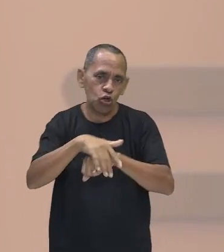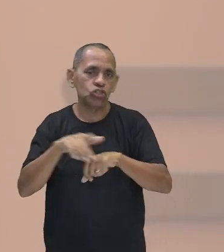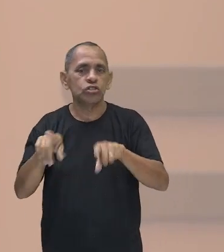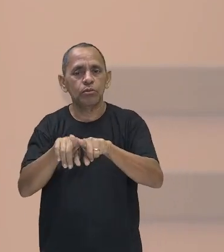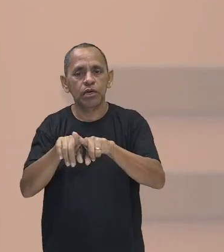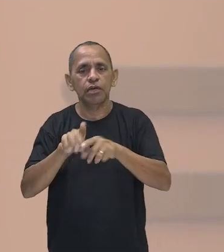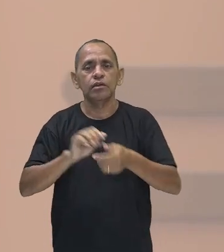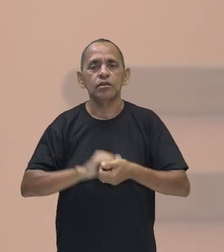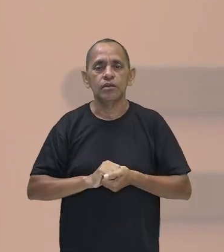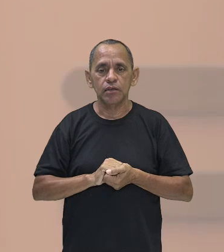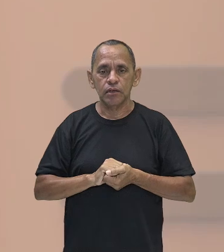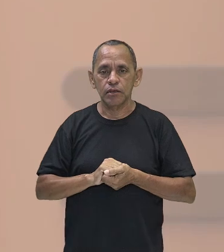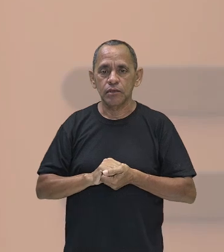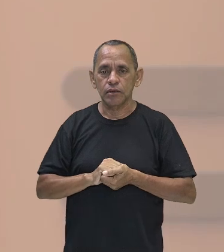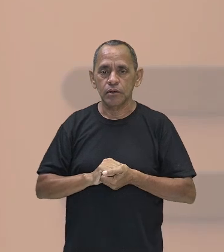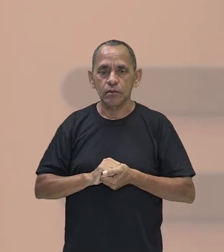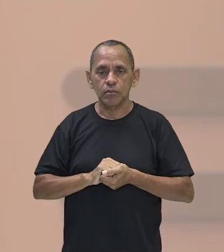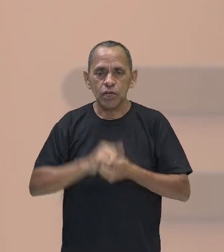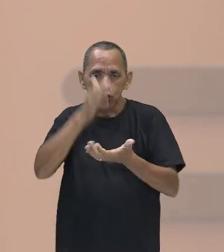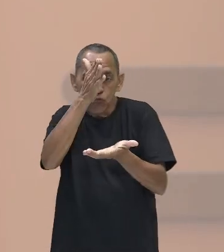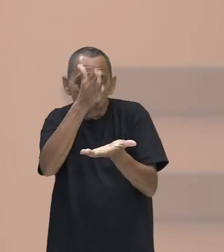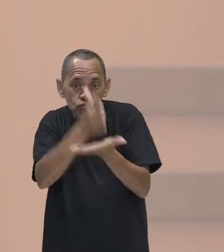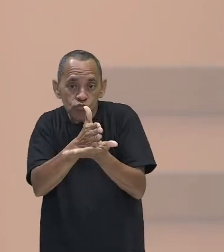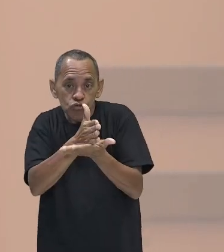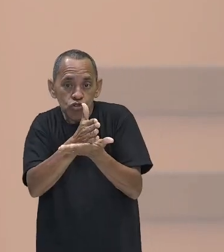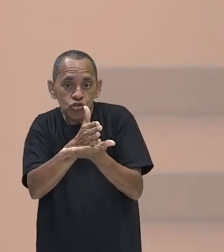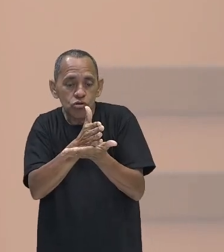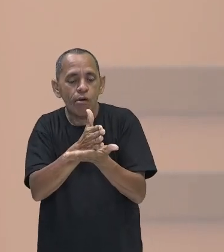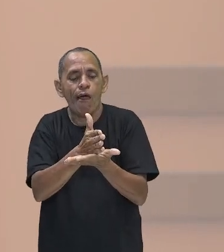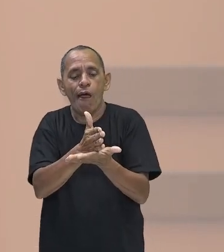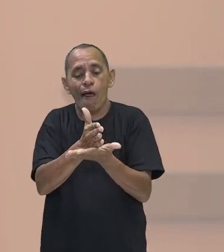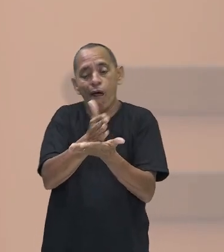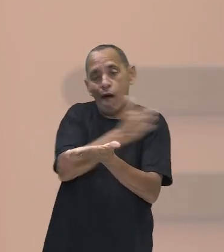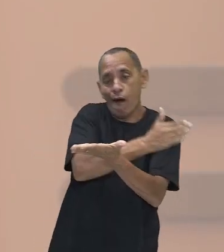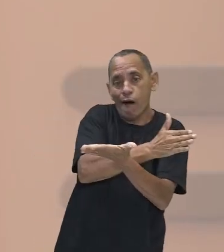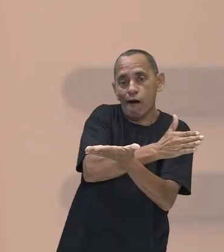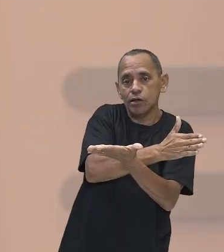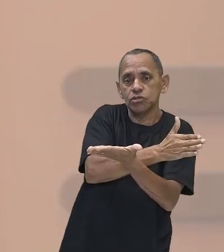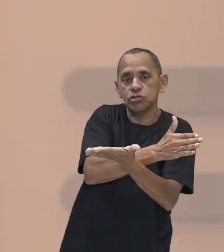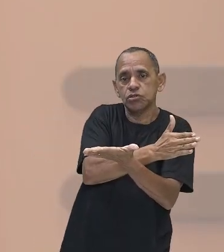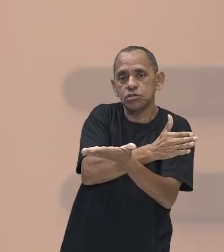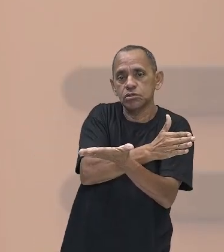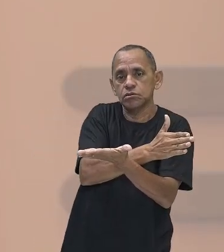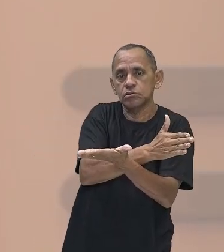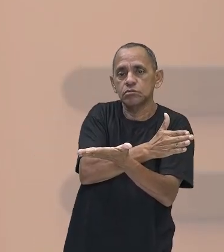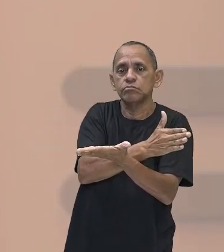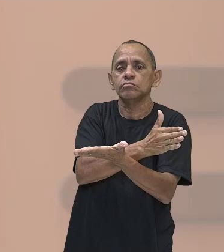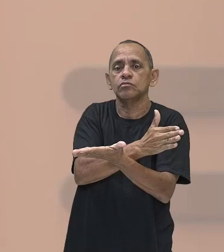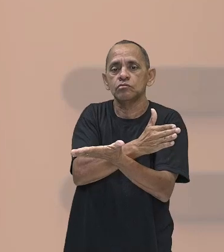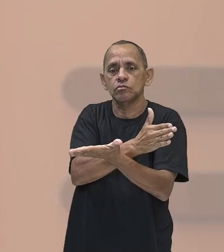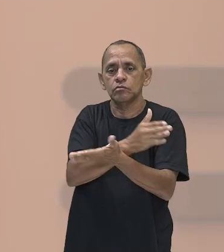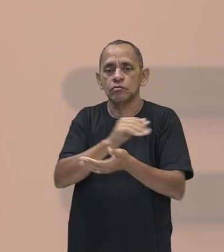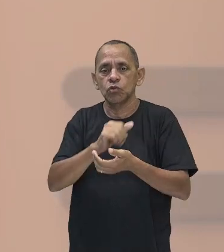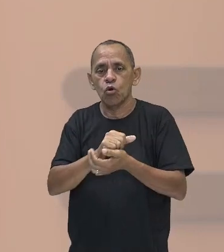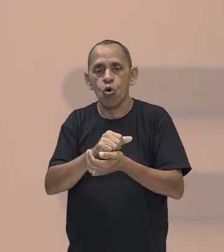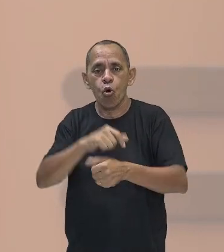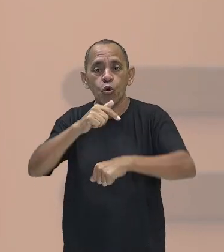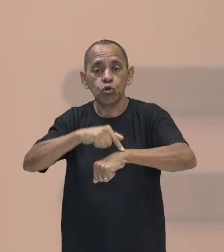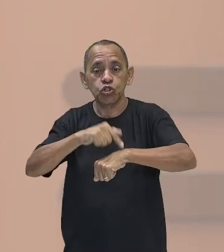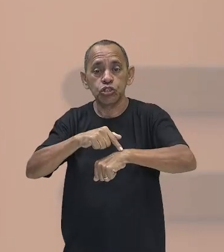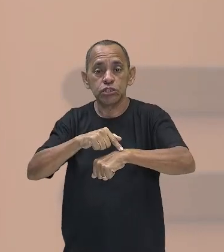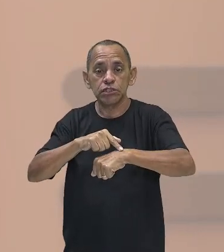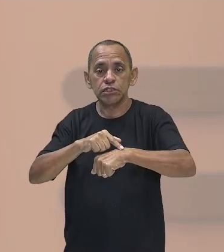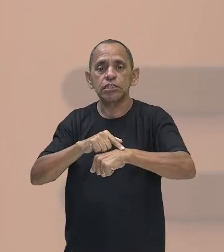e para dividir o dia antes e depois do meio-dia, com a produção industrial, o tempo passou a ser